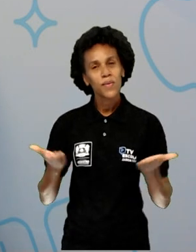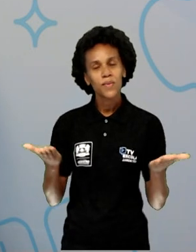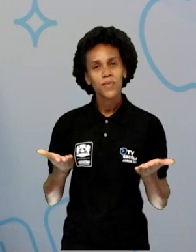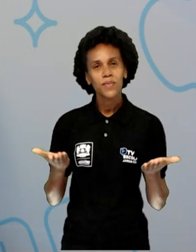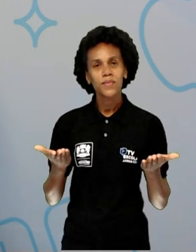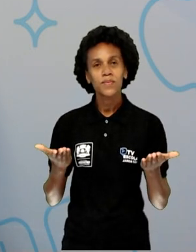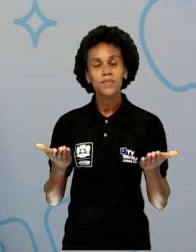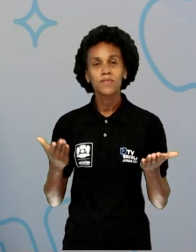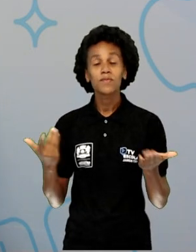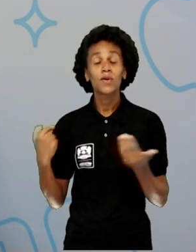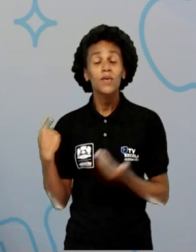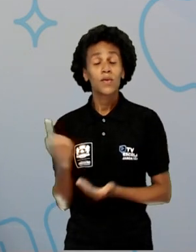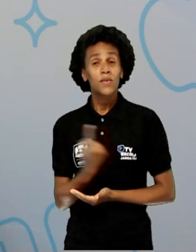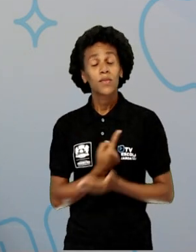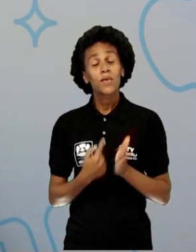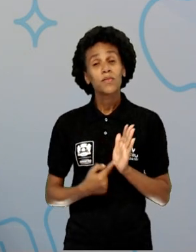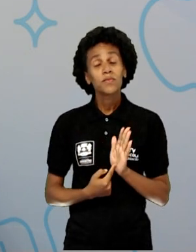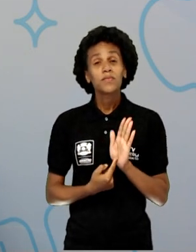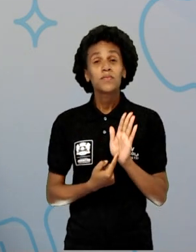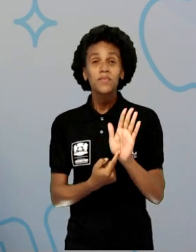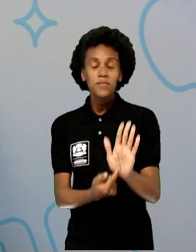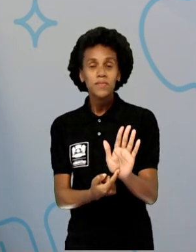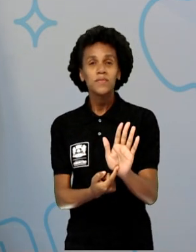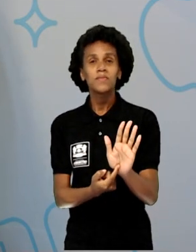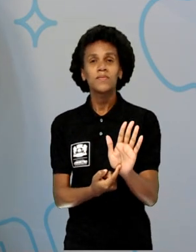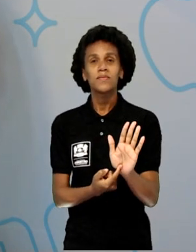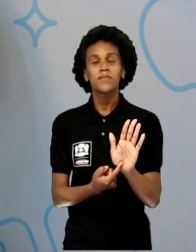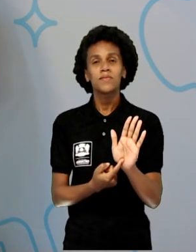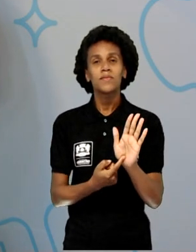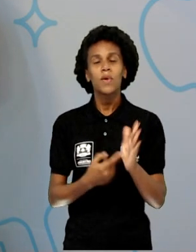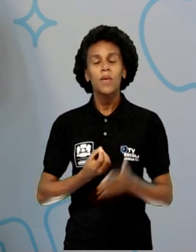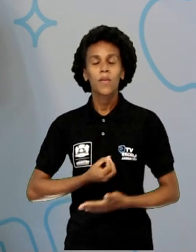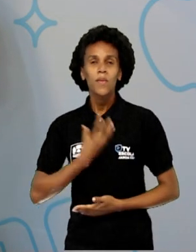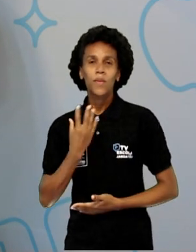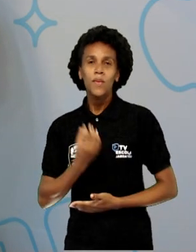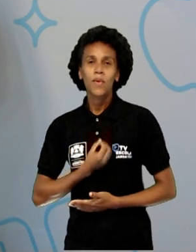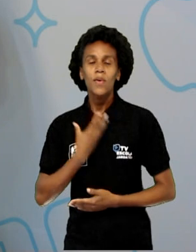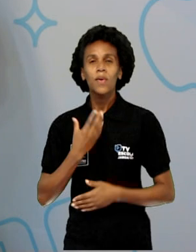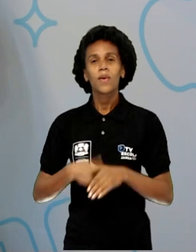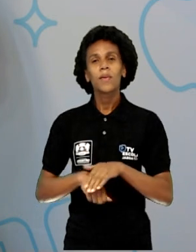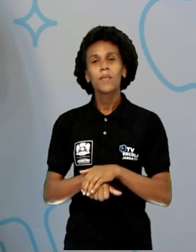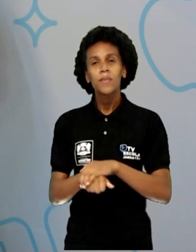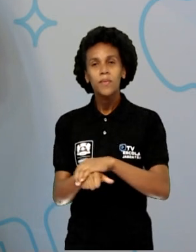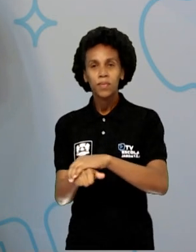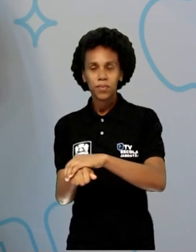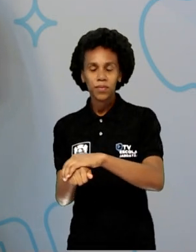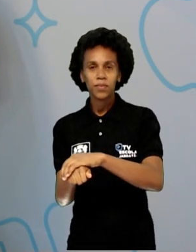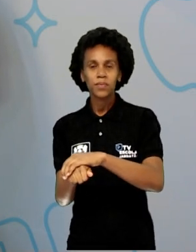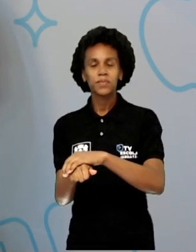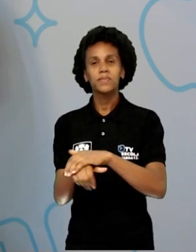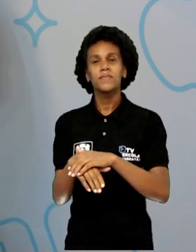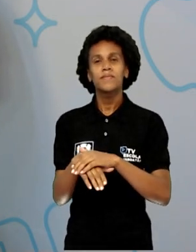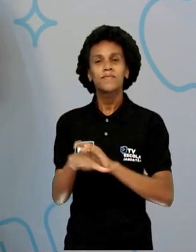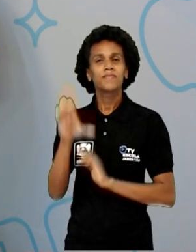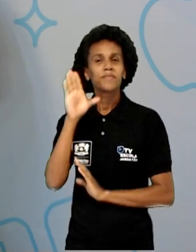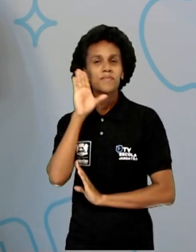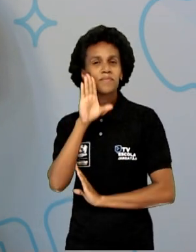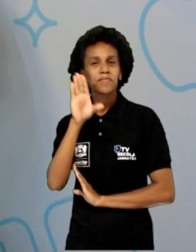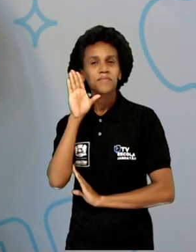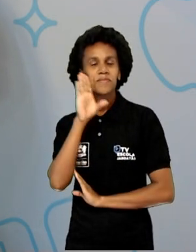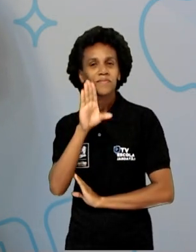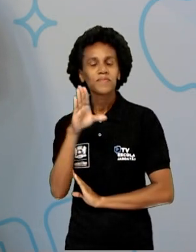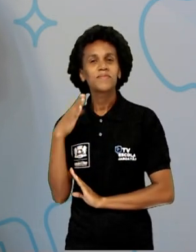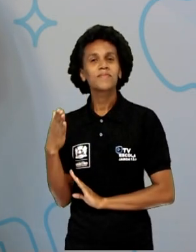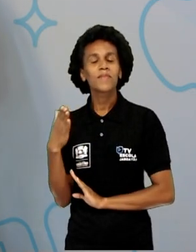poema bem legal da tartaruga, aquela que aprendemos no boliche. Lembram? Fizemos o desafio das